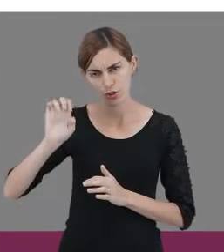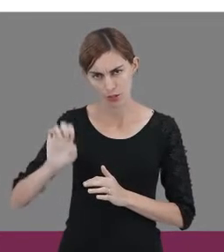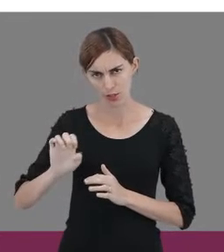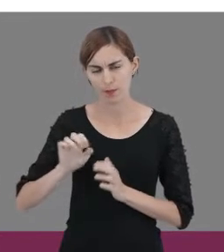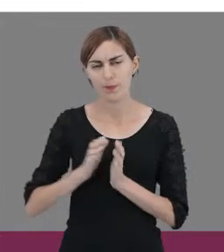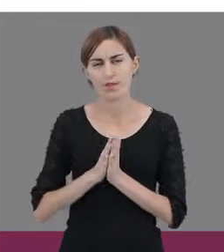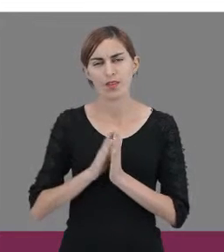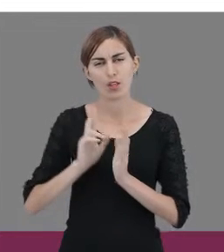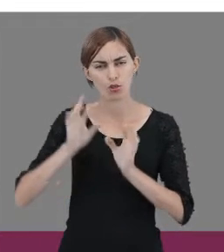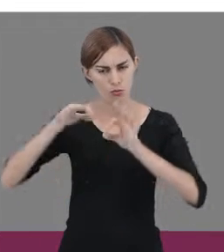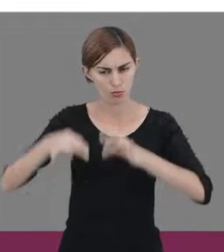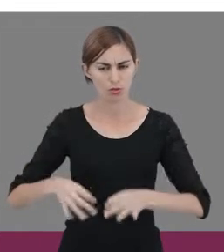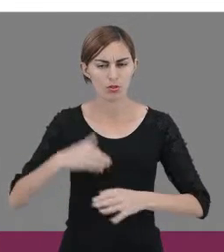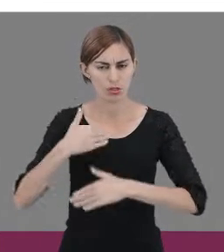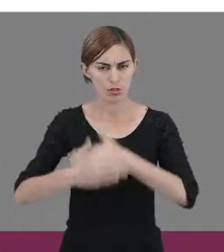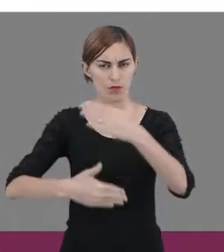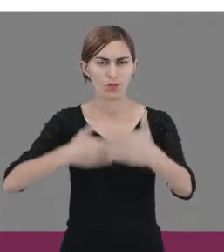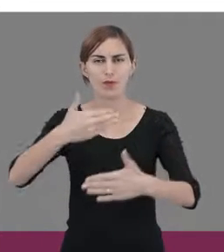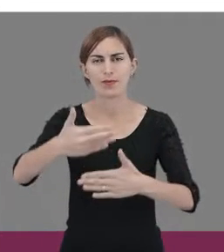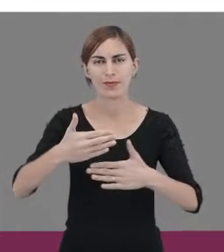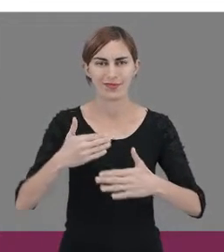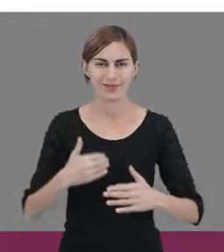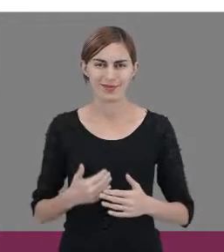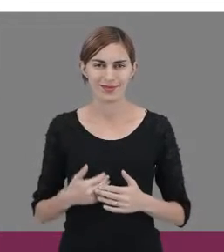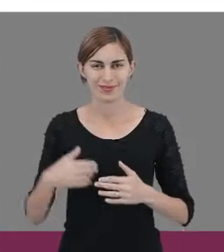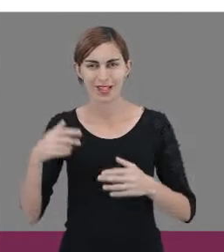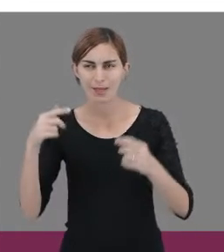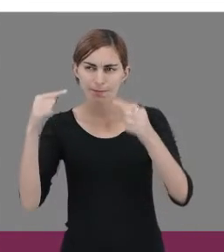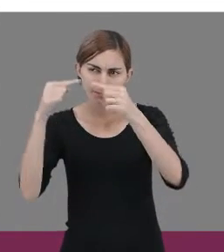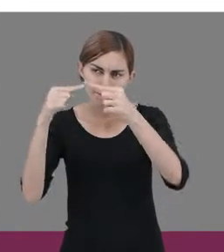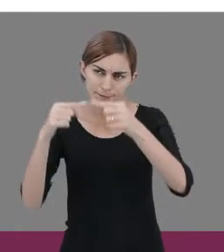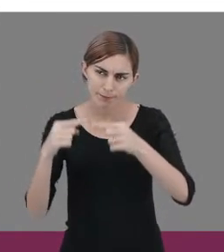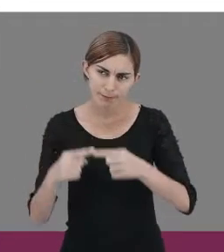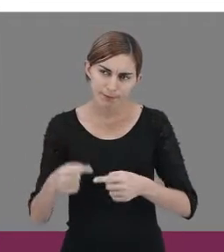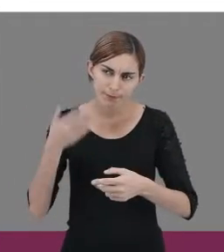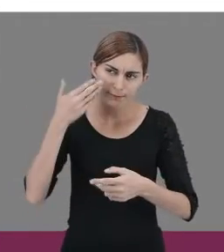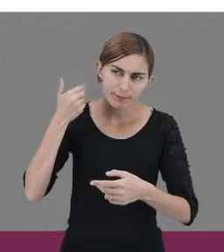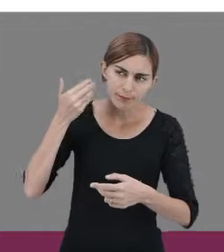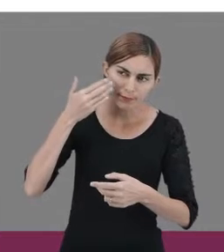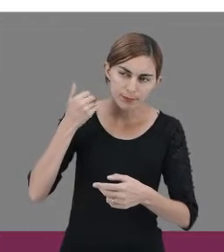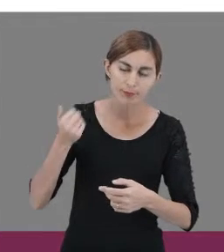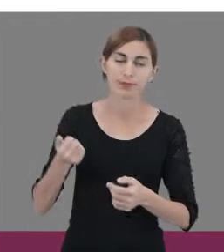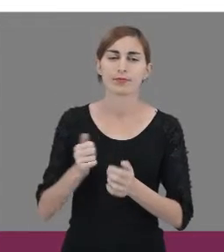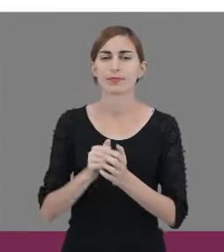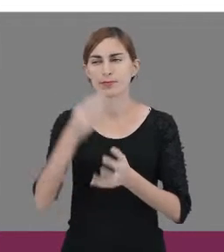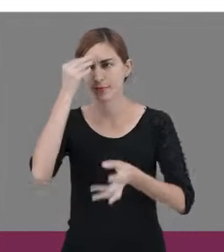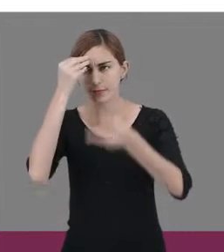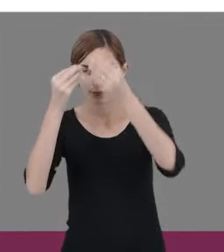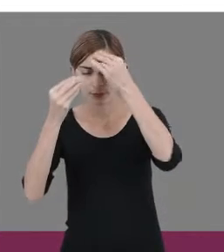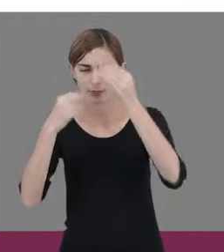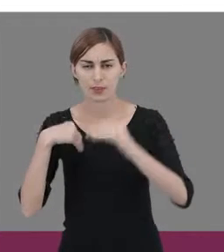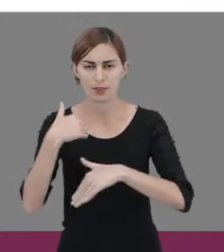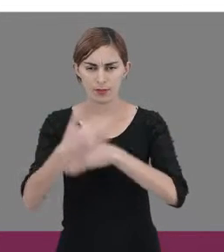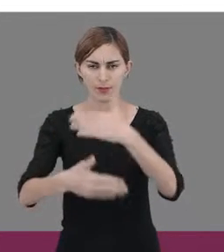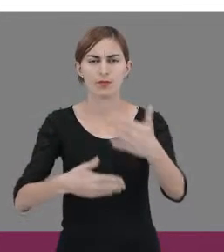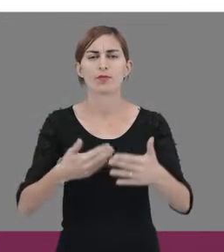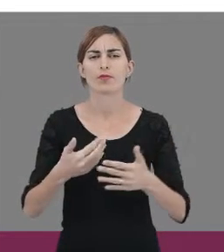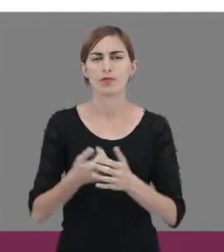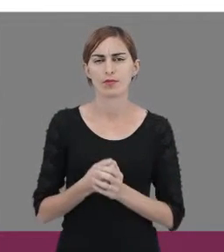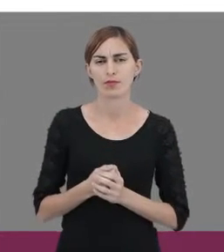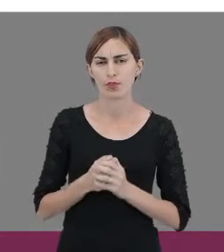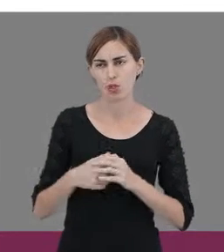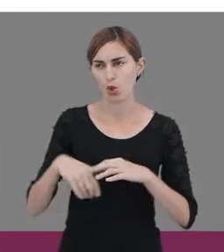a desenvolvimento a partir dos processos de assimilação e acomodação que envolve muito os fatores